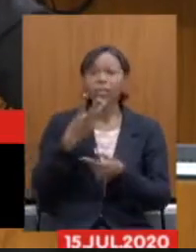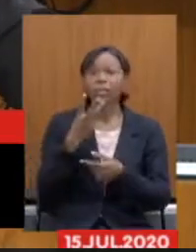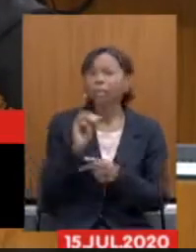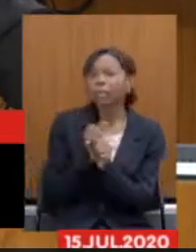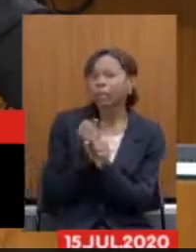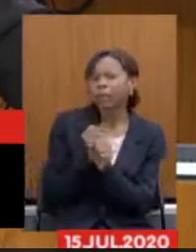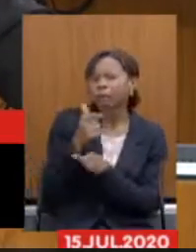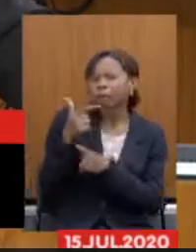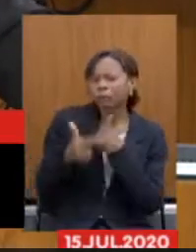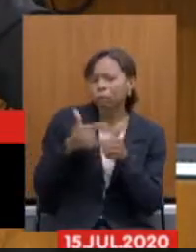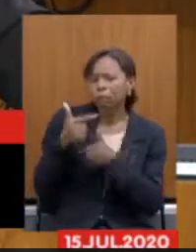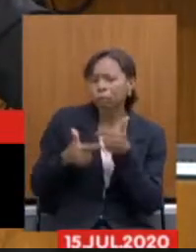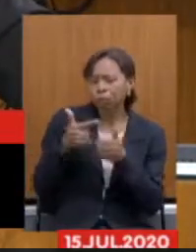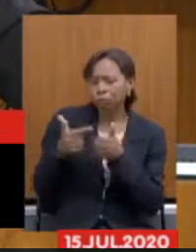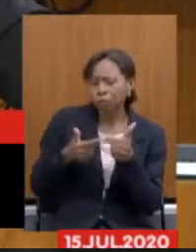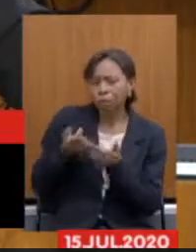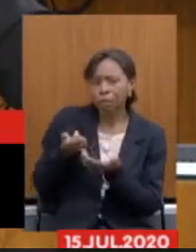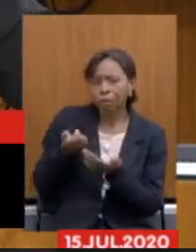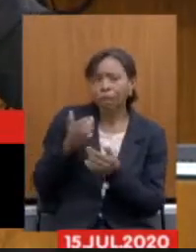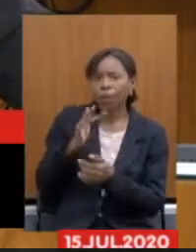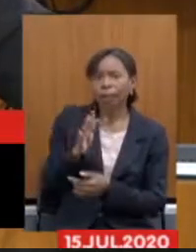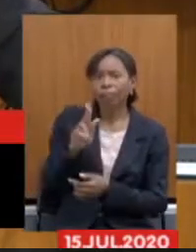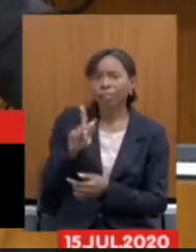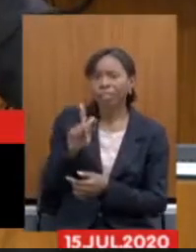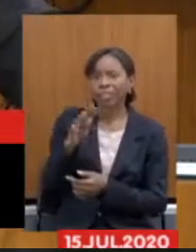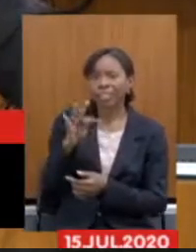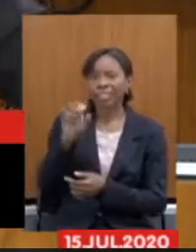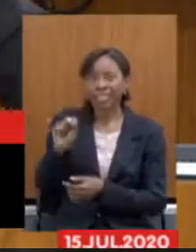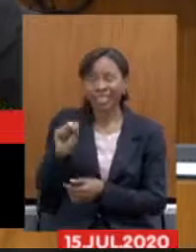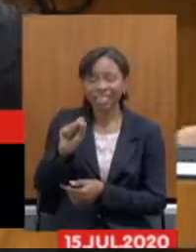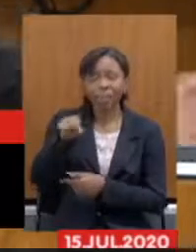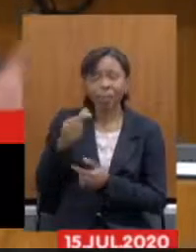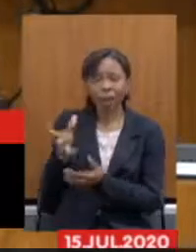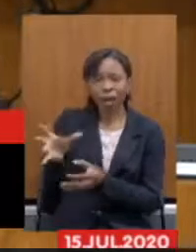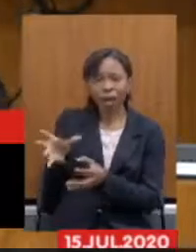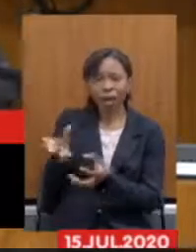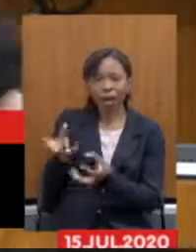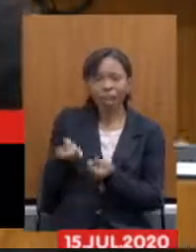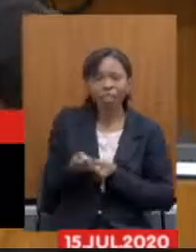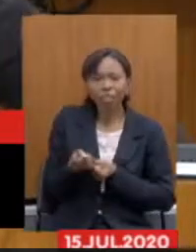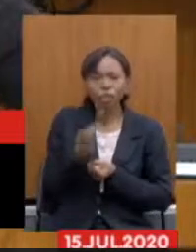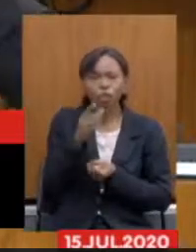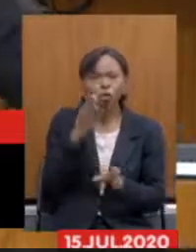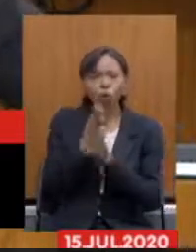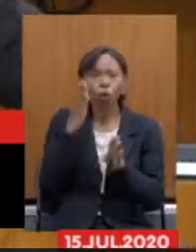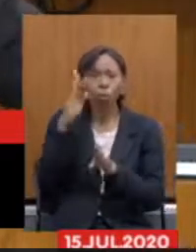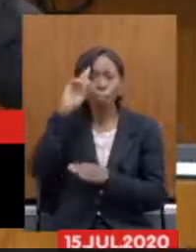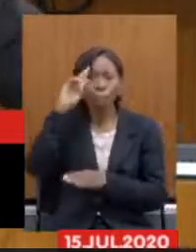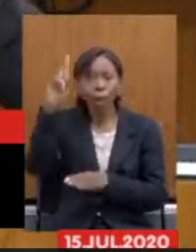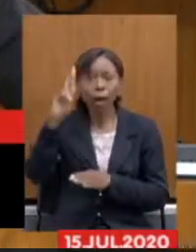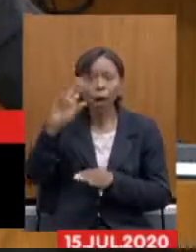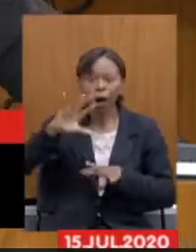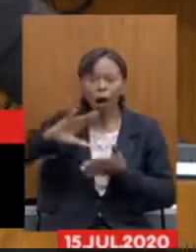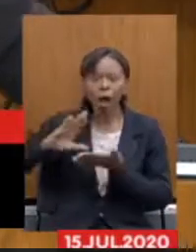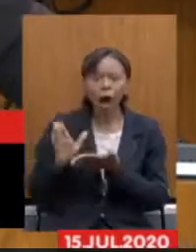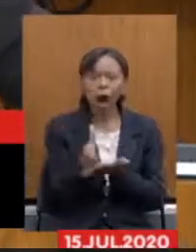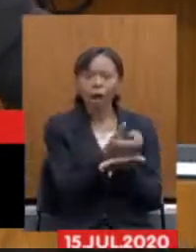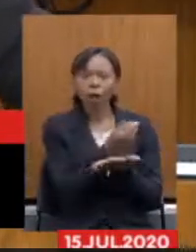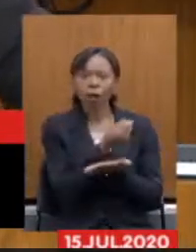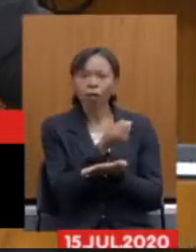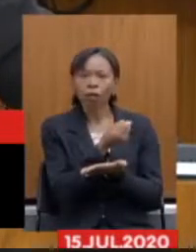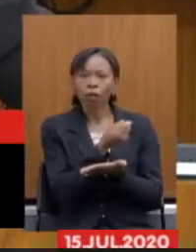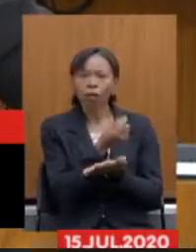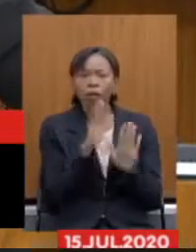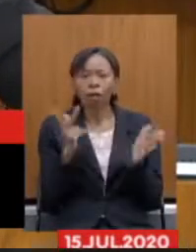para o seu FGTS e na hora que você for sacar o FGTS descobre que o seu patrão levou tudo foi isso que aconteceu